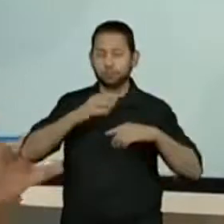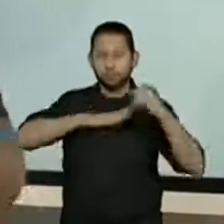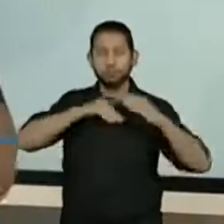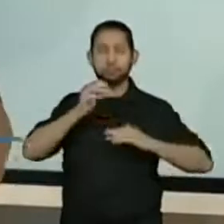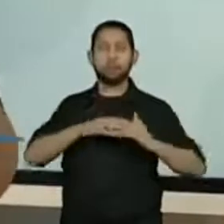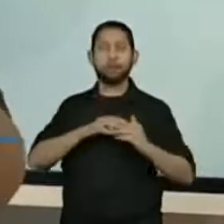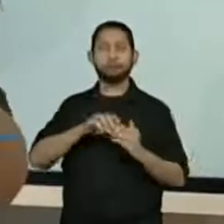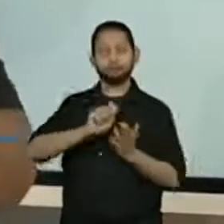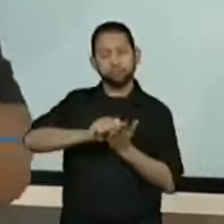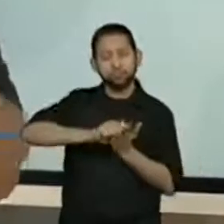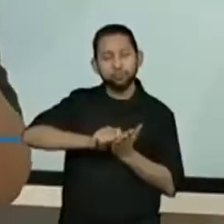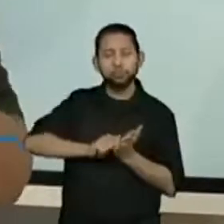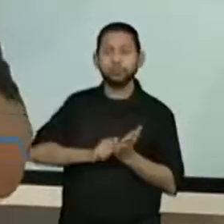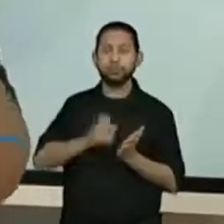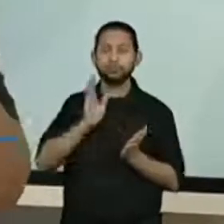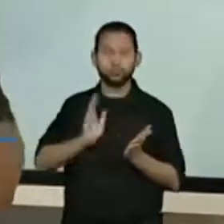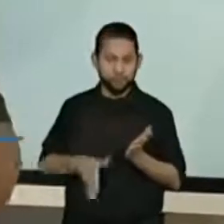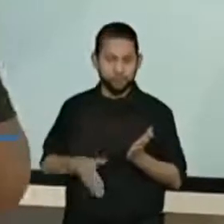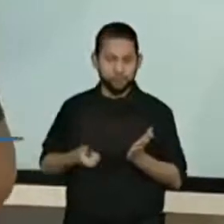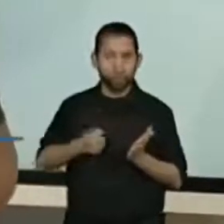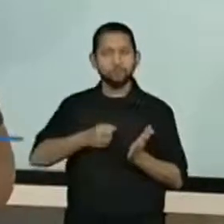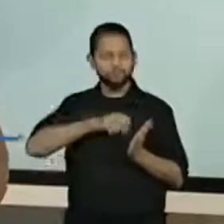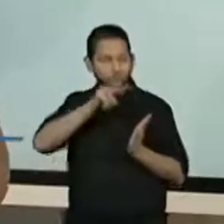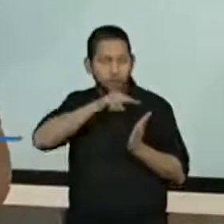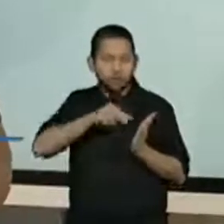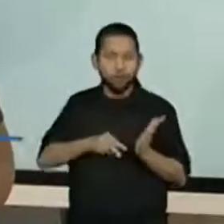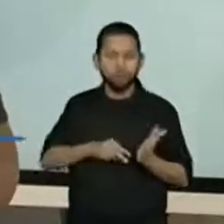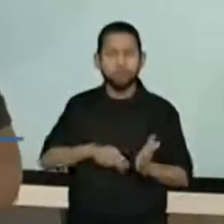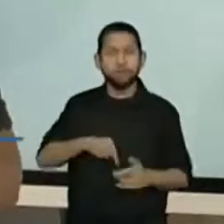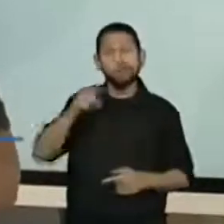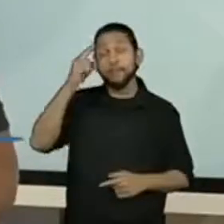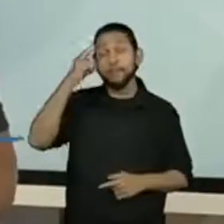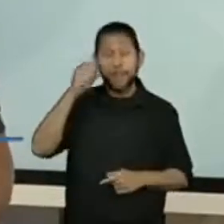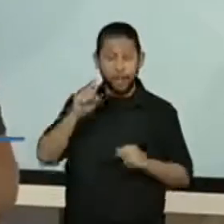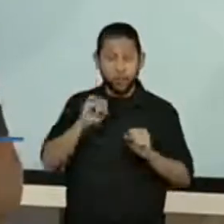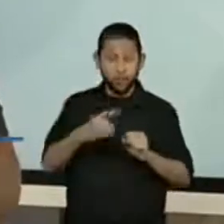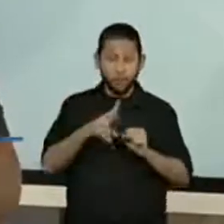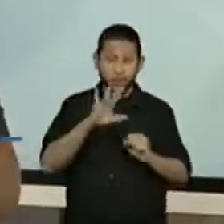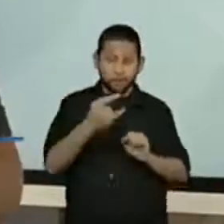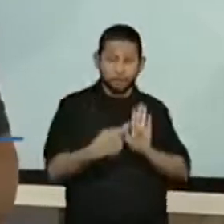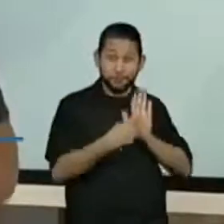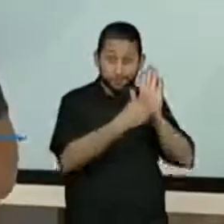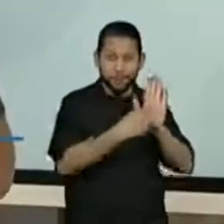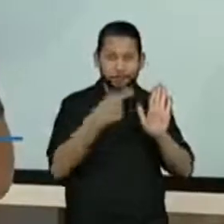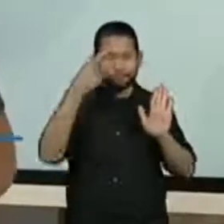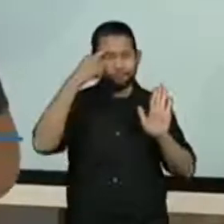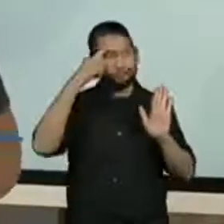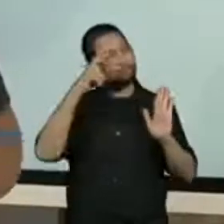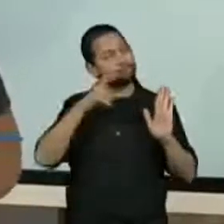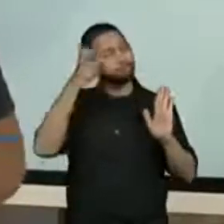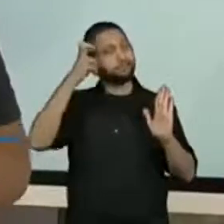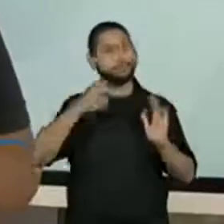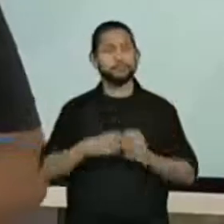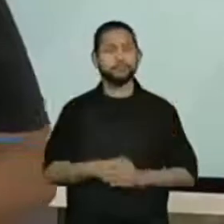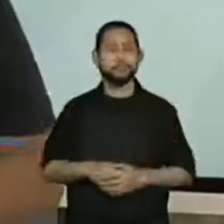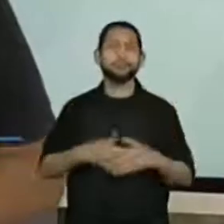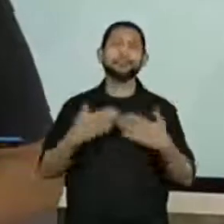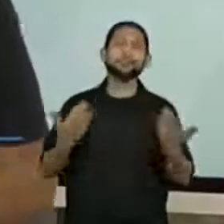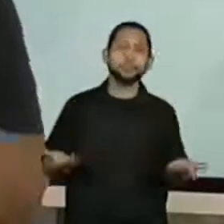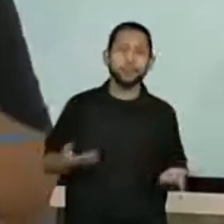deve estar assim, vai buscar, vai achar na hora, na memória de vocês. Uma carta